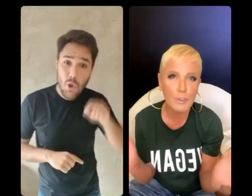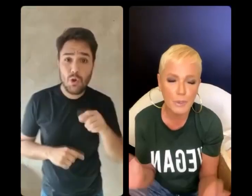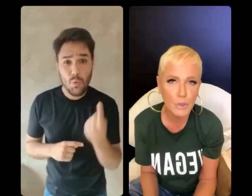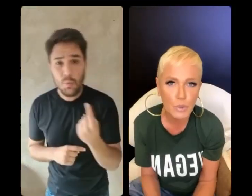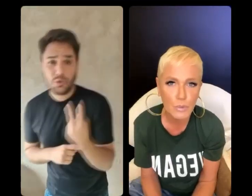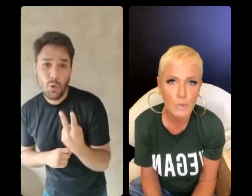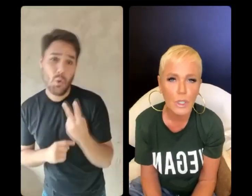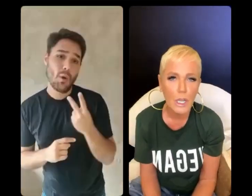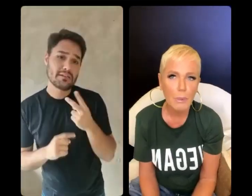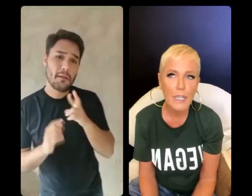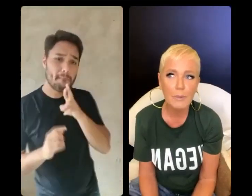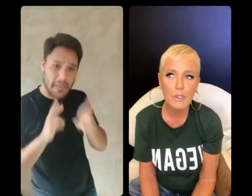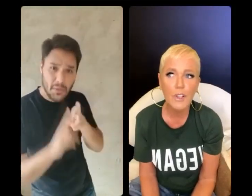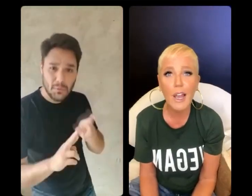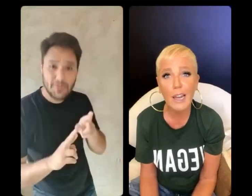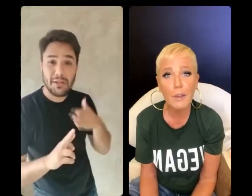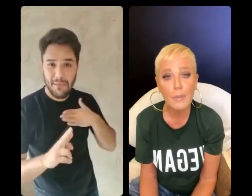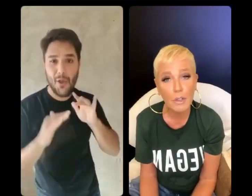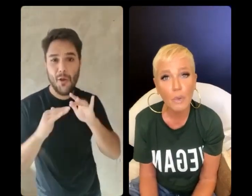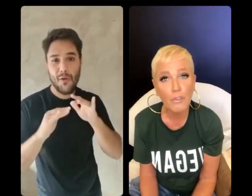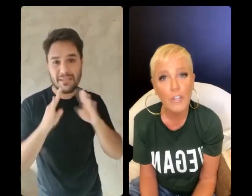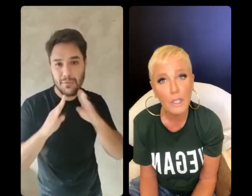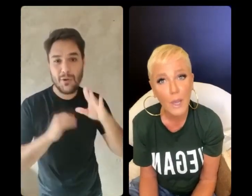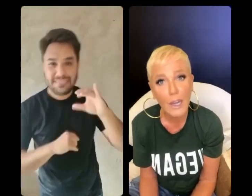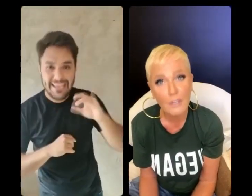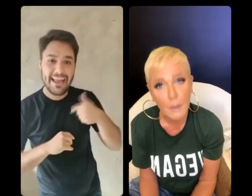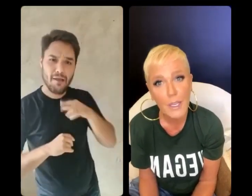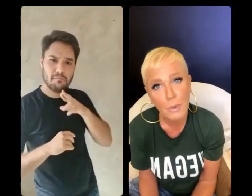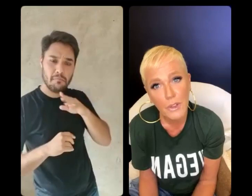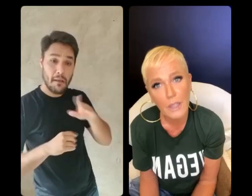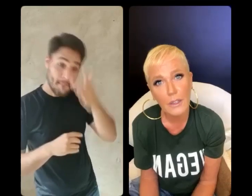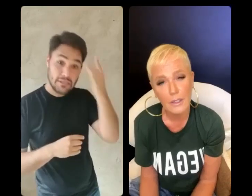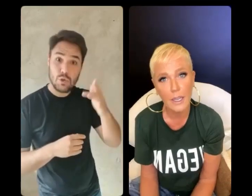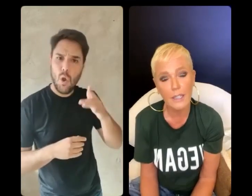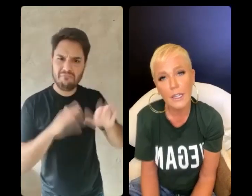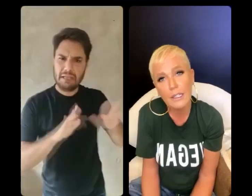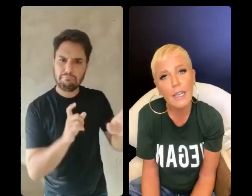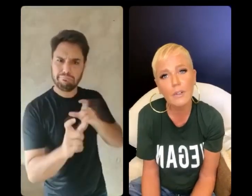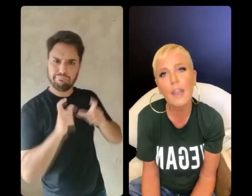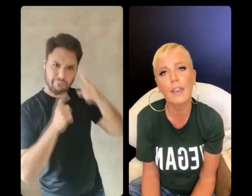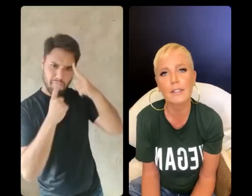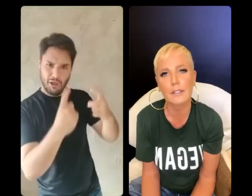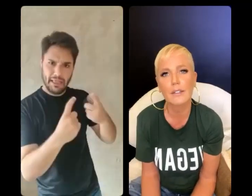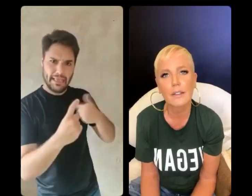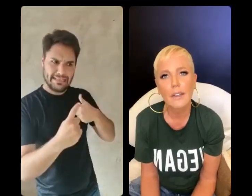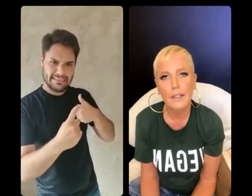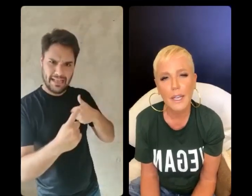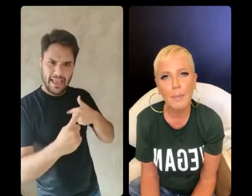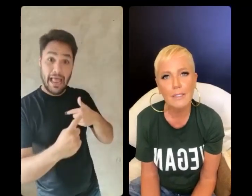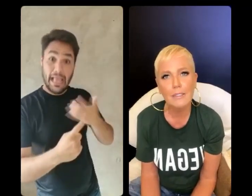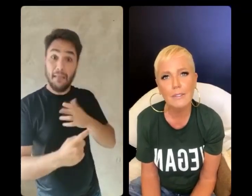ah, não vou ficar respondendo todo mundo. Porque daí as pessoas falam, ah, eu ofendendo ela, ela vai me responder. E a ideia não é essa.